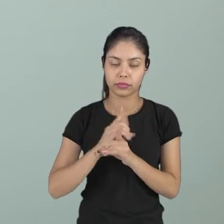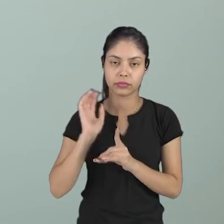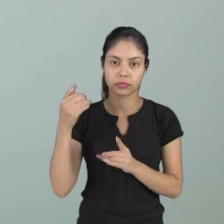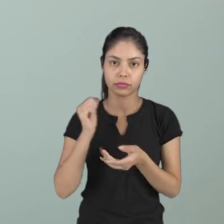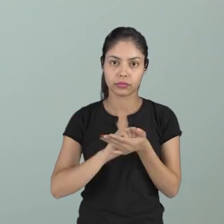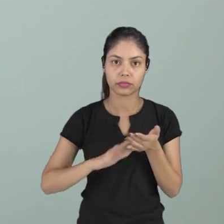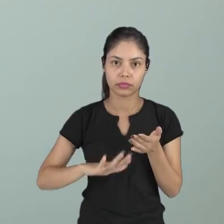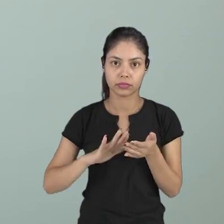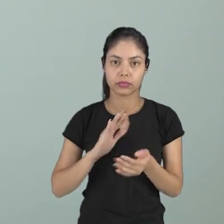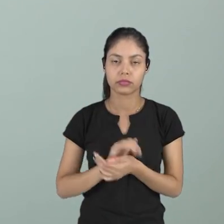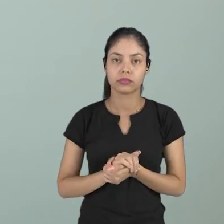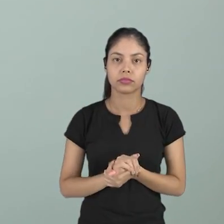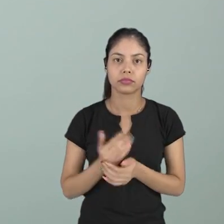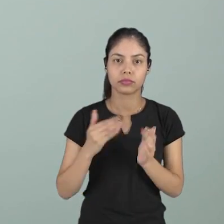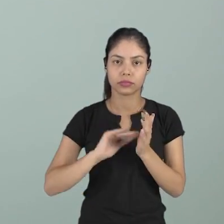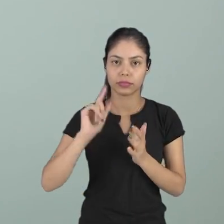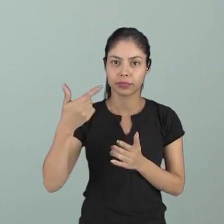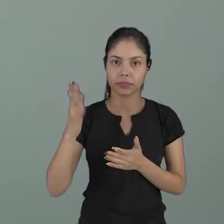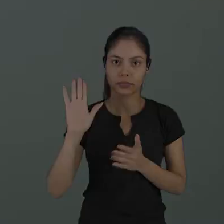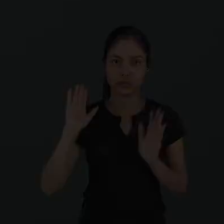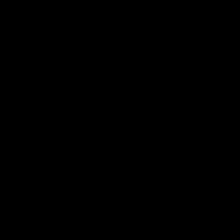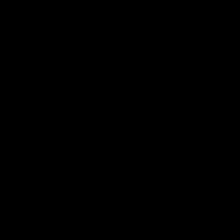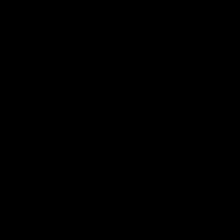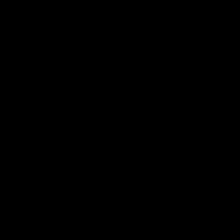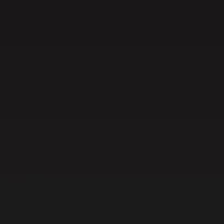no portal Eduque. Até a próxima!